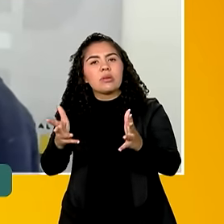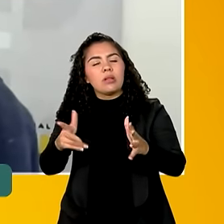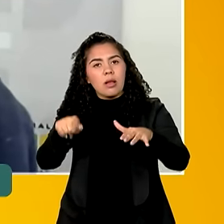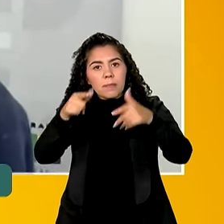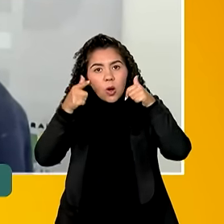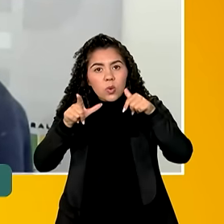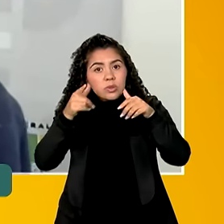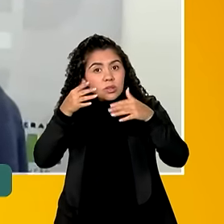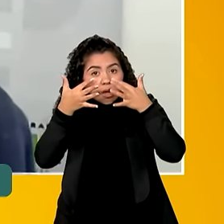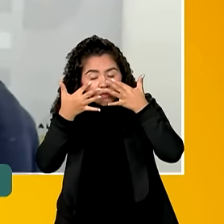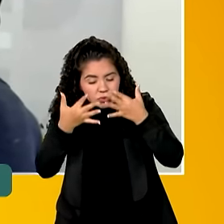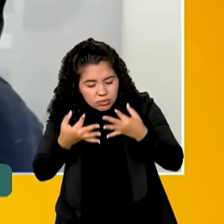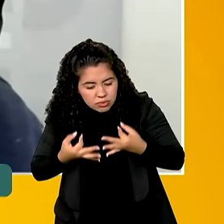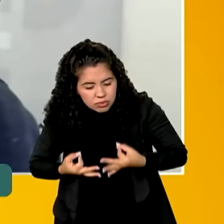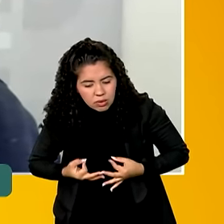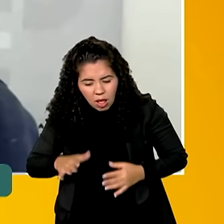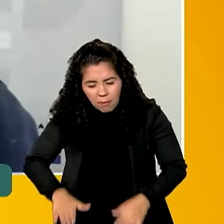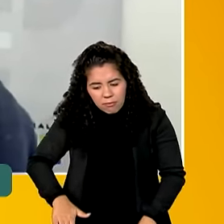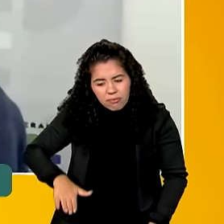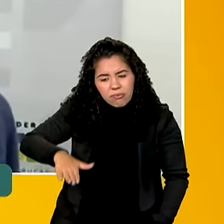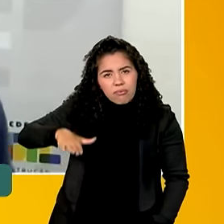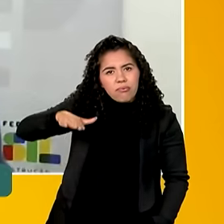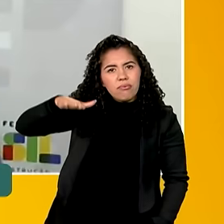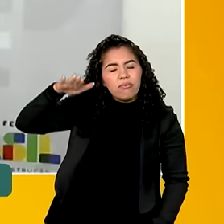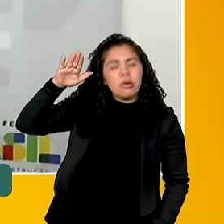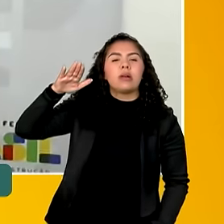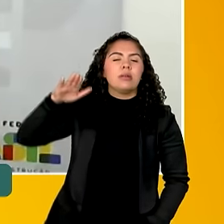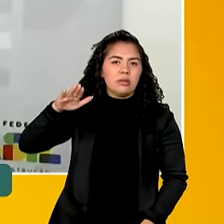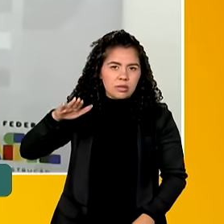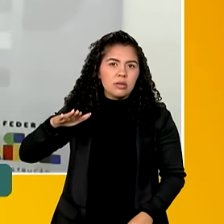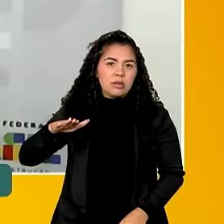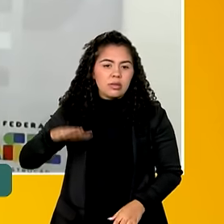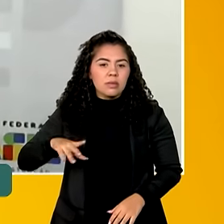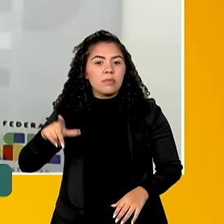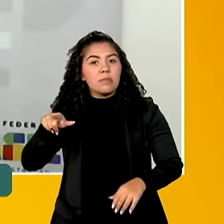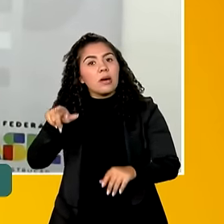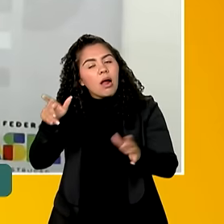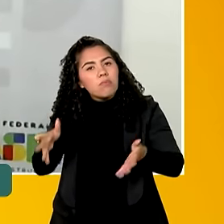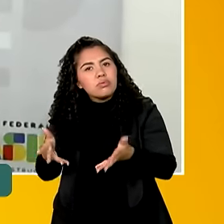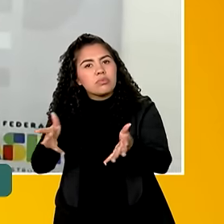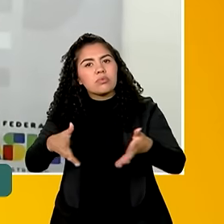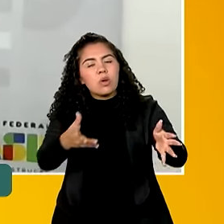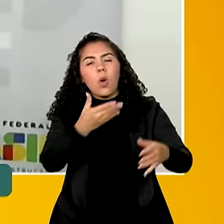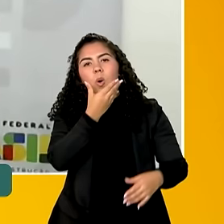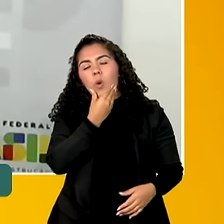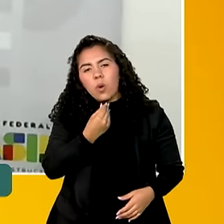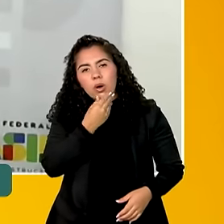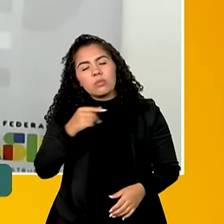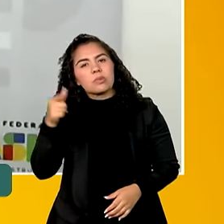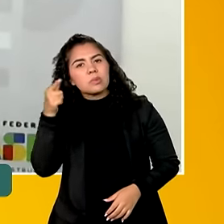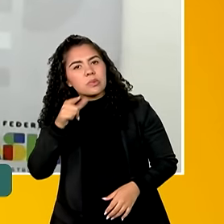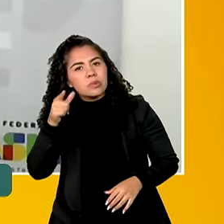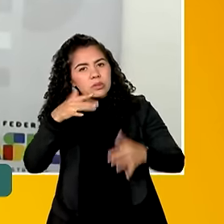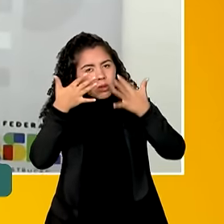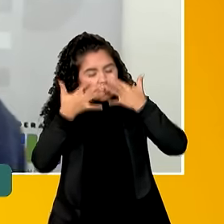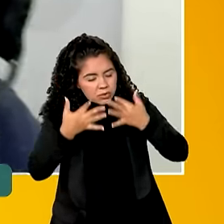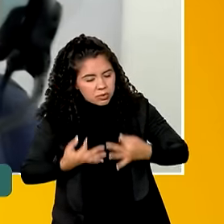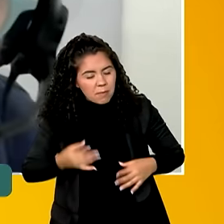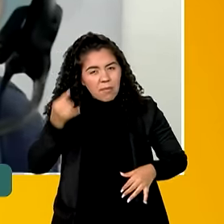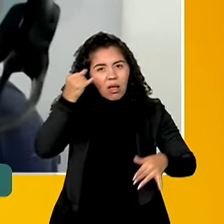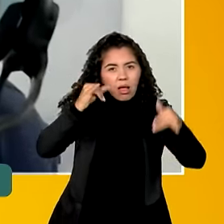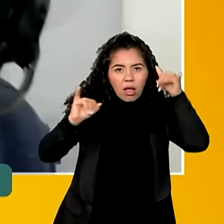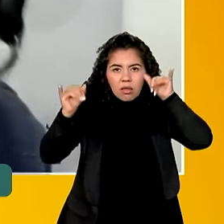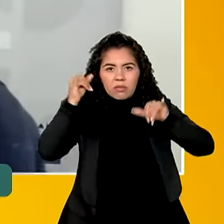atenção primária à saúde, que é o que a gente tem desenvolvido, que levem os homens a desenvolver mais cuidados, mais preventivos